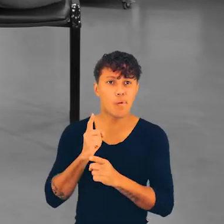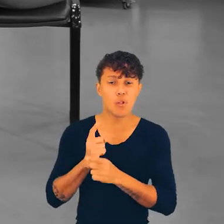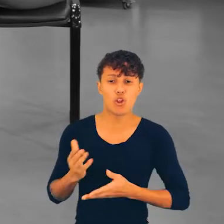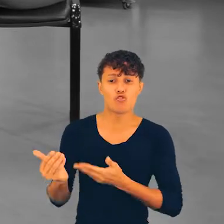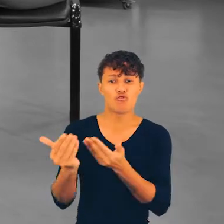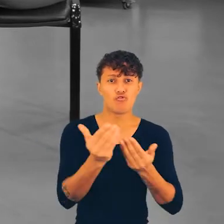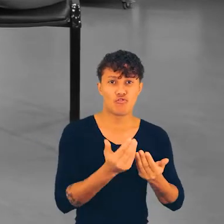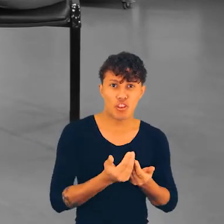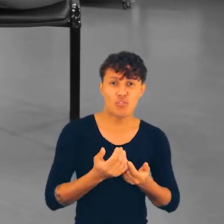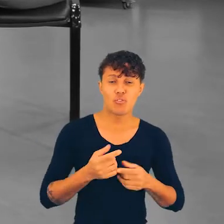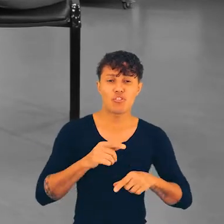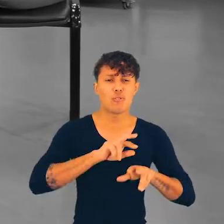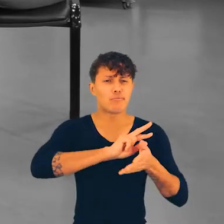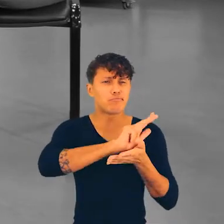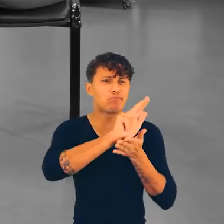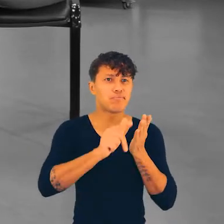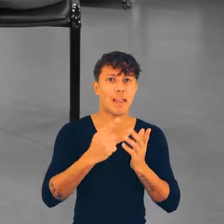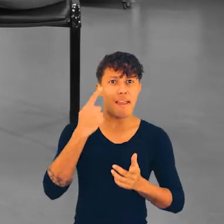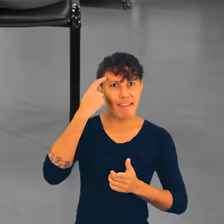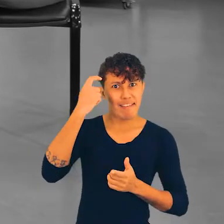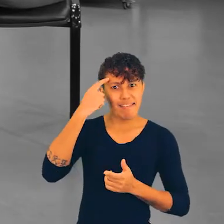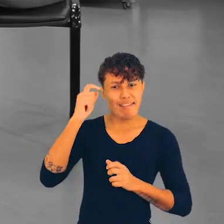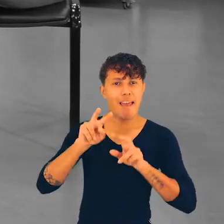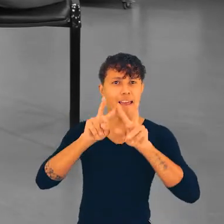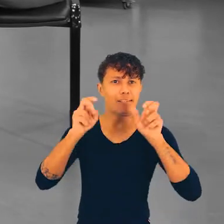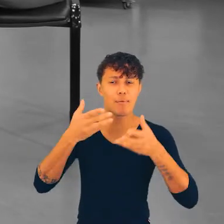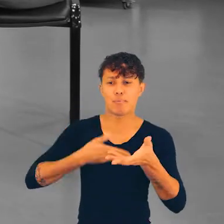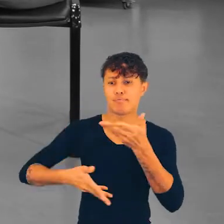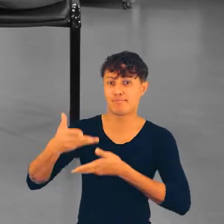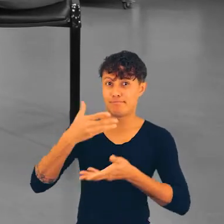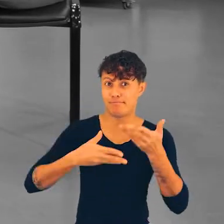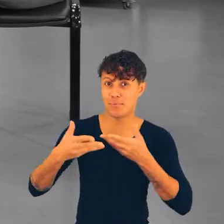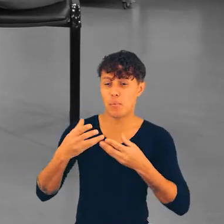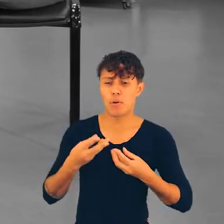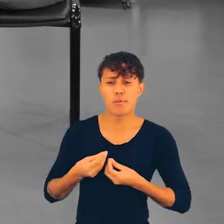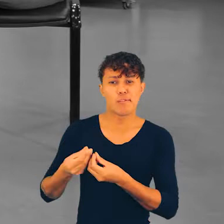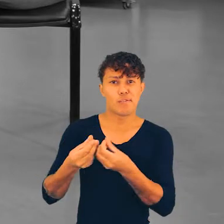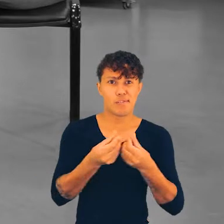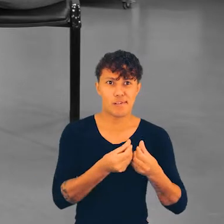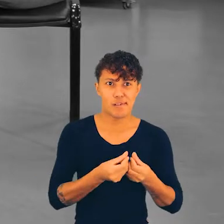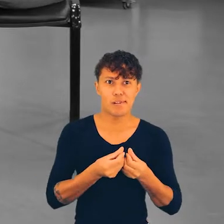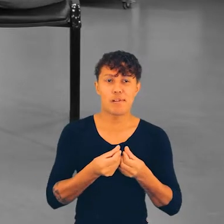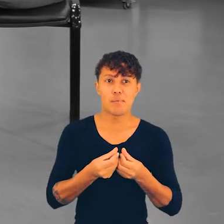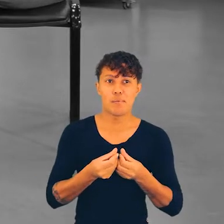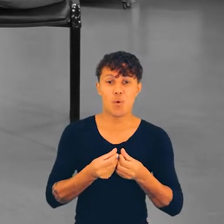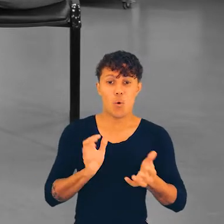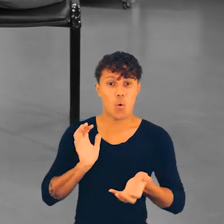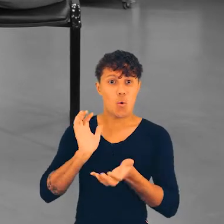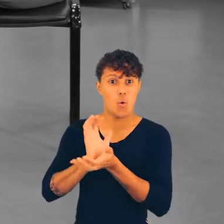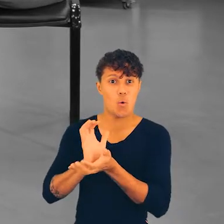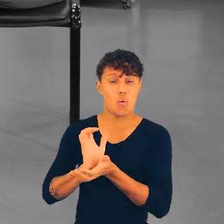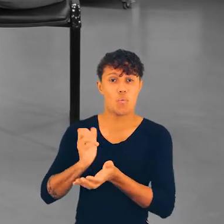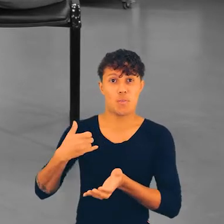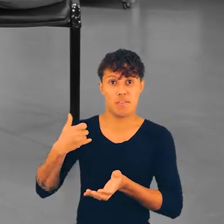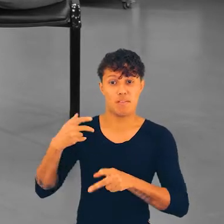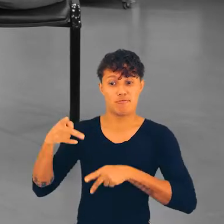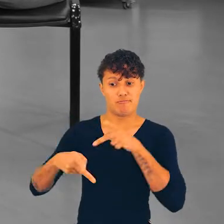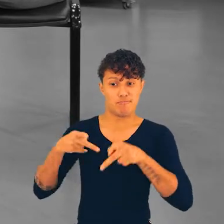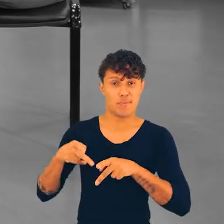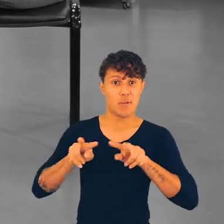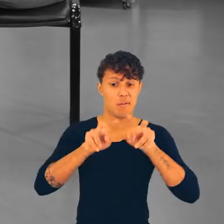das diversas juventudes para trocar ideias sobre temas considerados sensíveis para essa parcela da população.